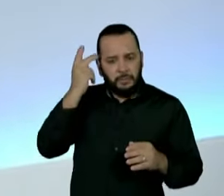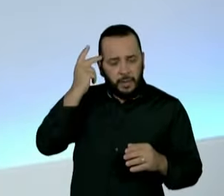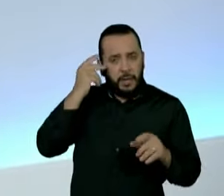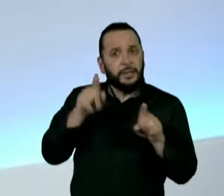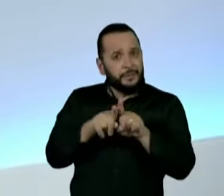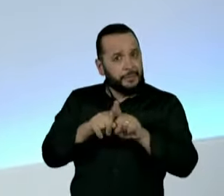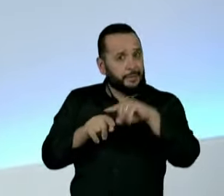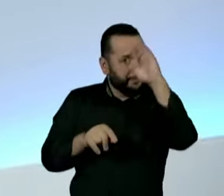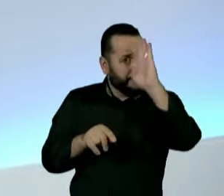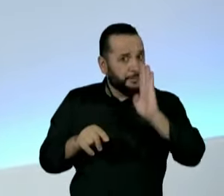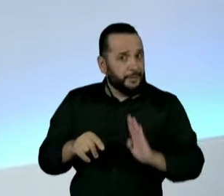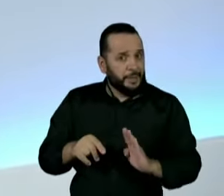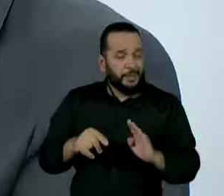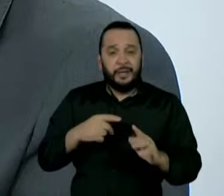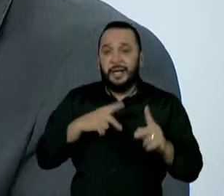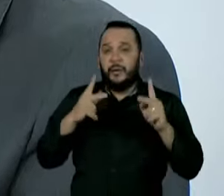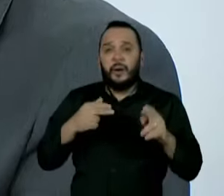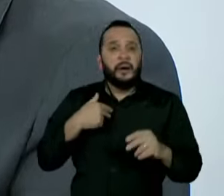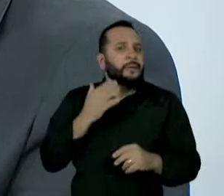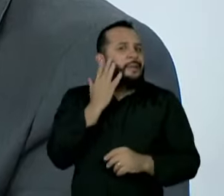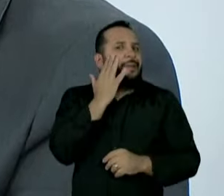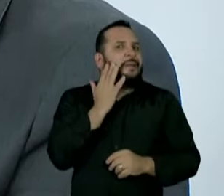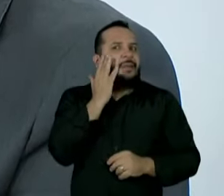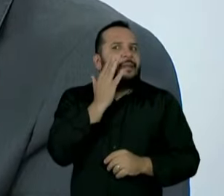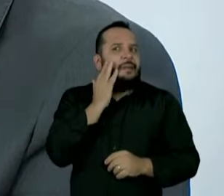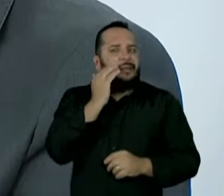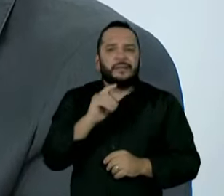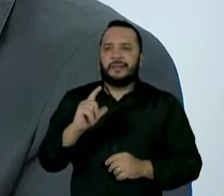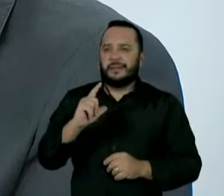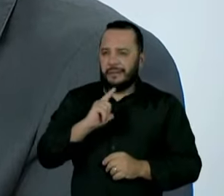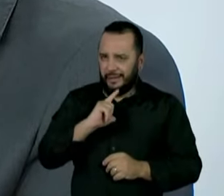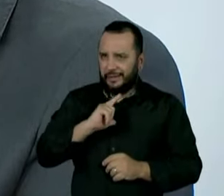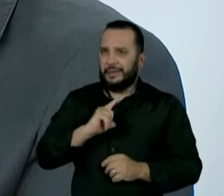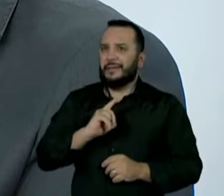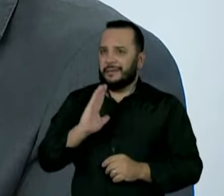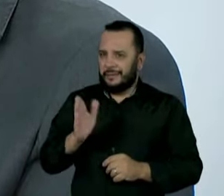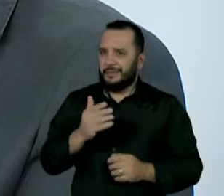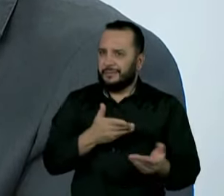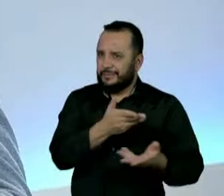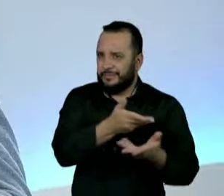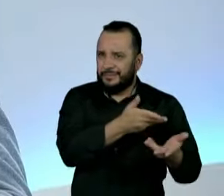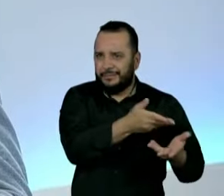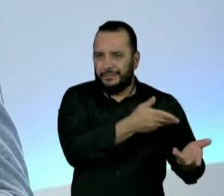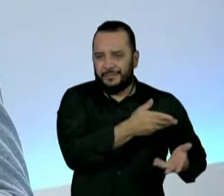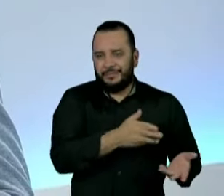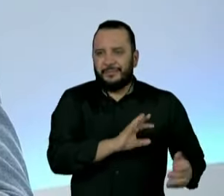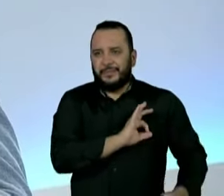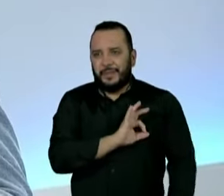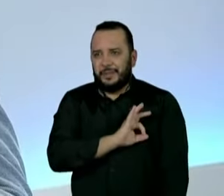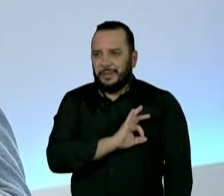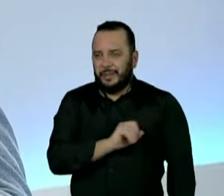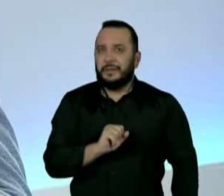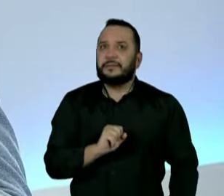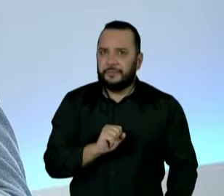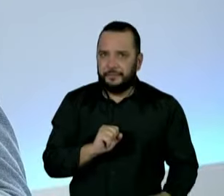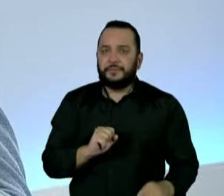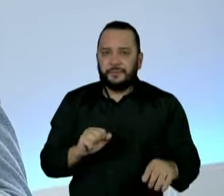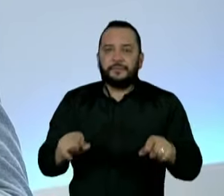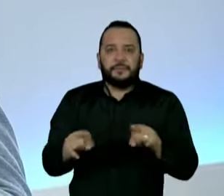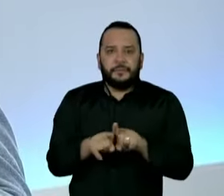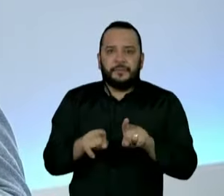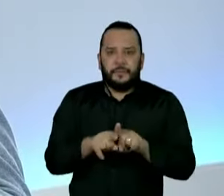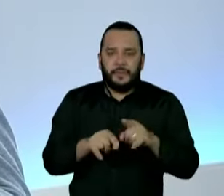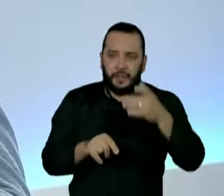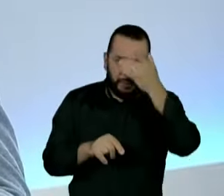O candidato que a Vitória citou, o Tarcísio, ele demonstra ter um trânsito maior entre a corporação, inclusive os membros da corporação que